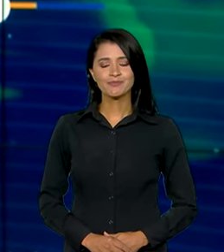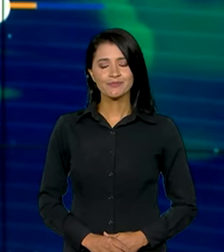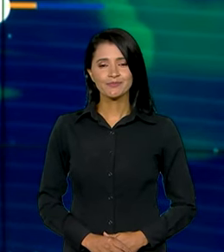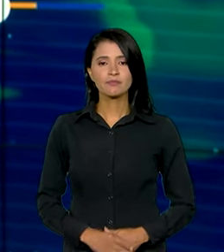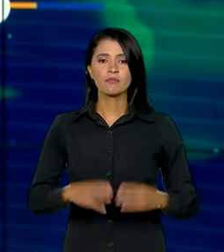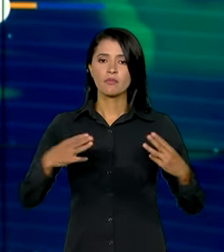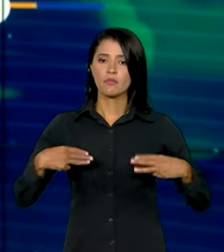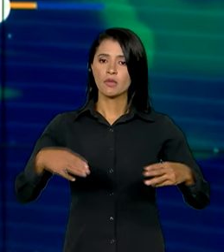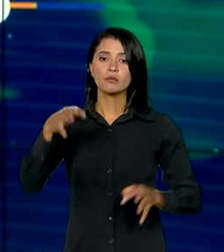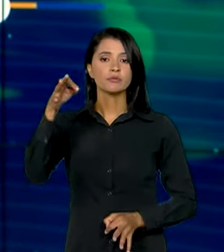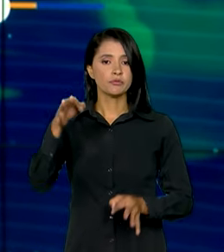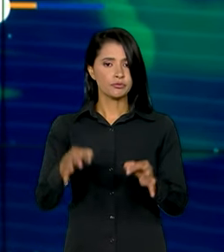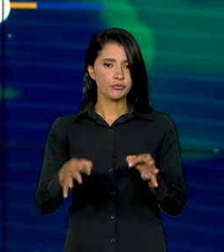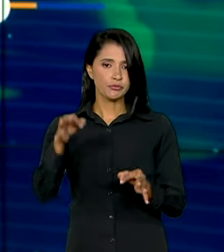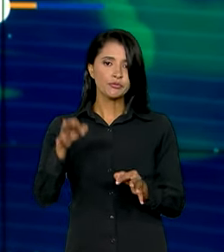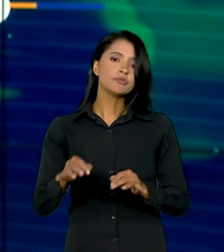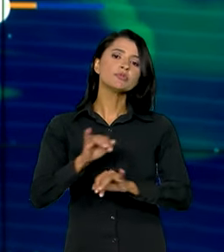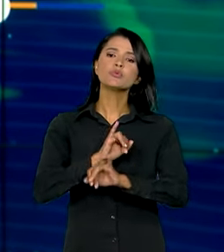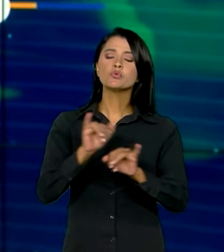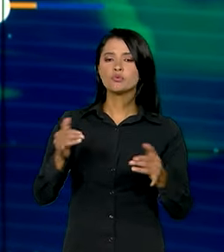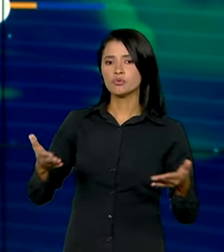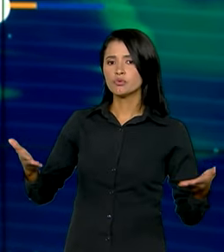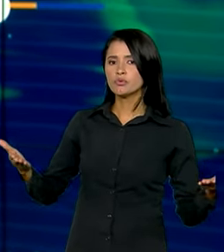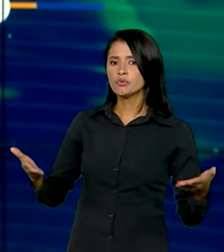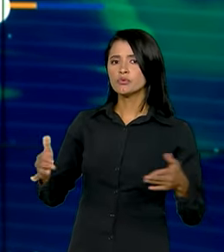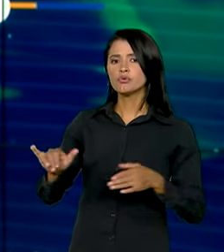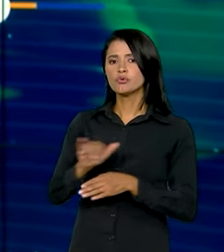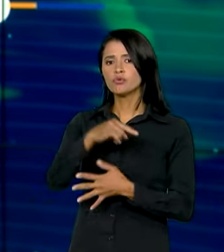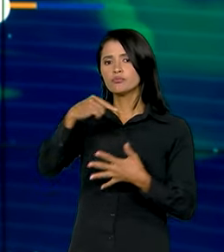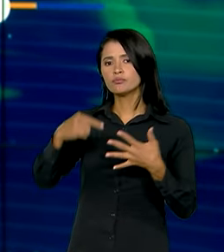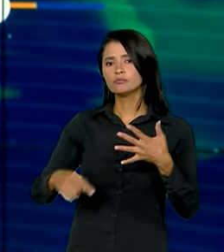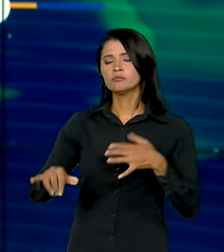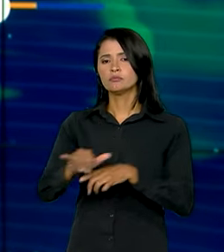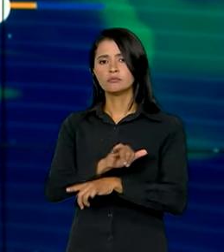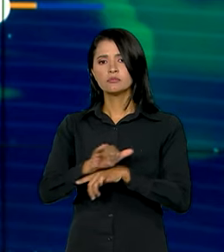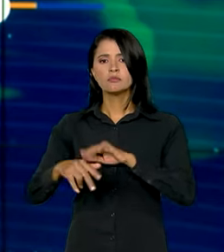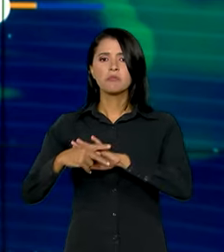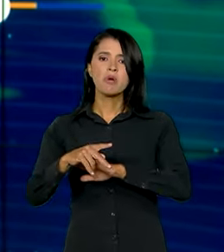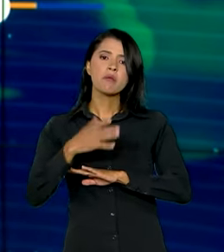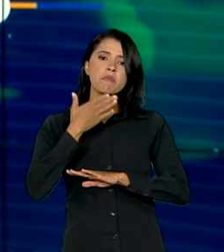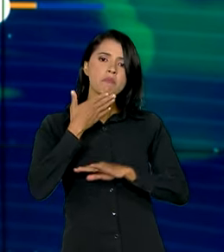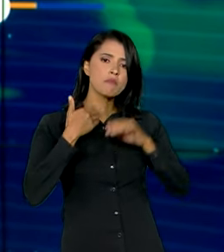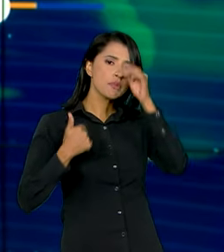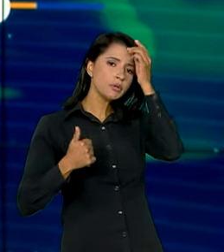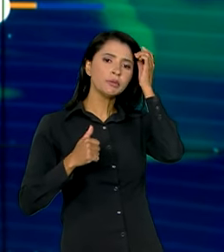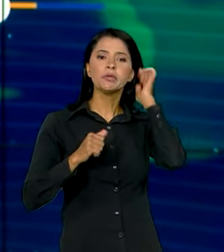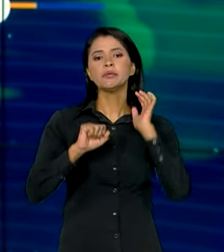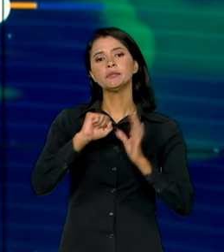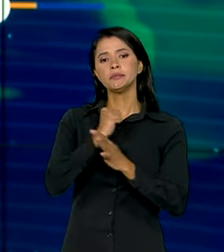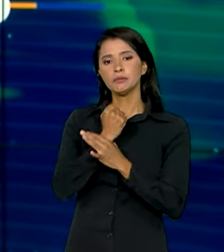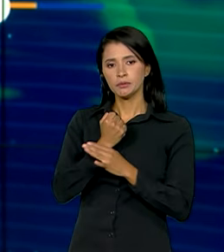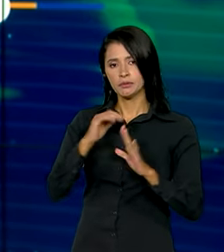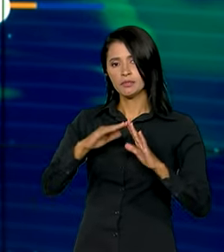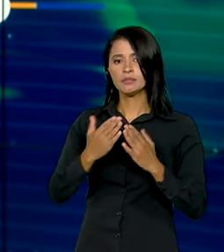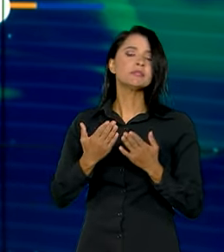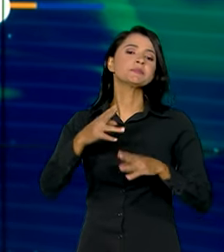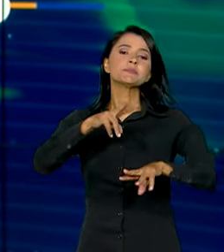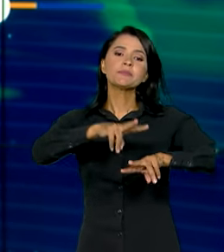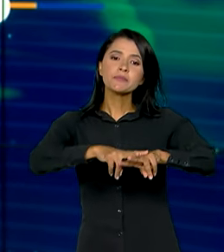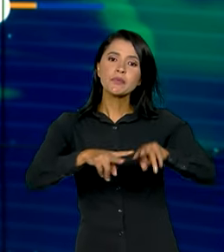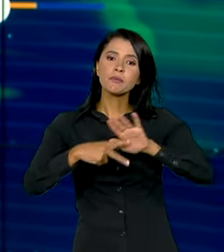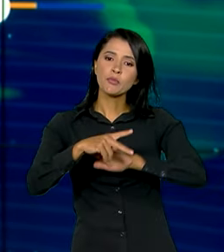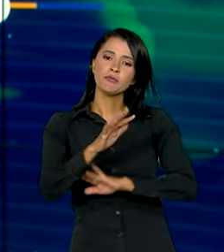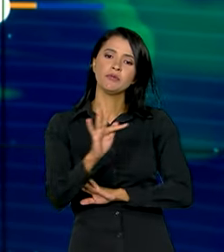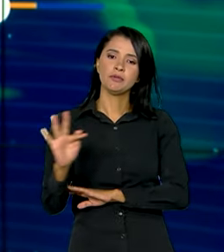O Ministério da Justiça anunciou hoje uma série de medidas para aperfeiçoar as seguranças nas penitenciárias